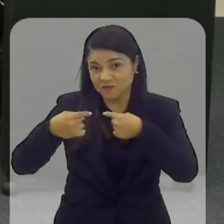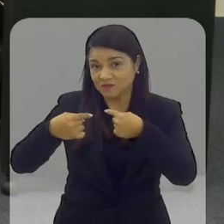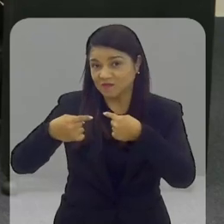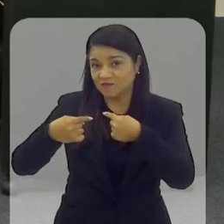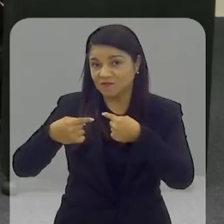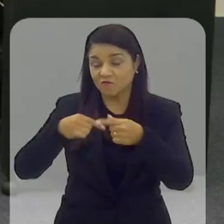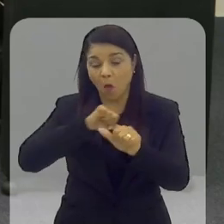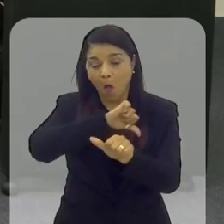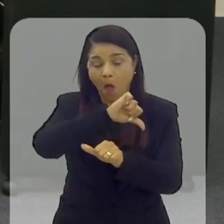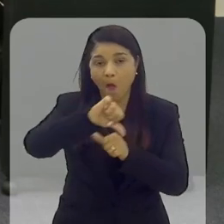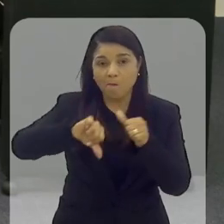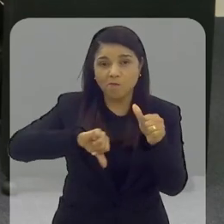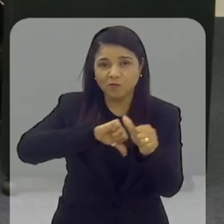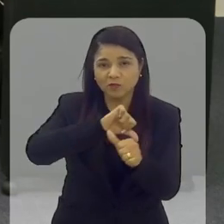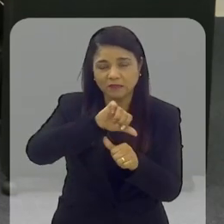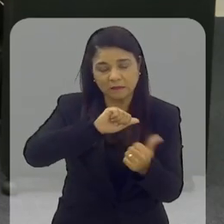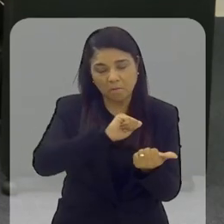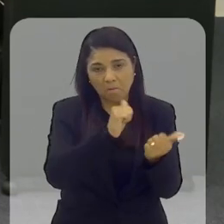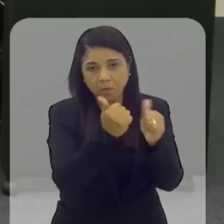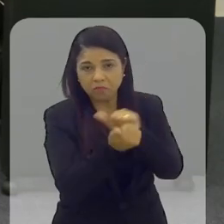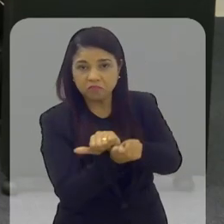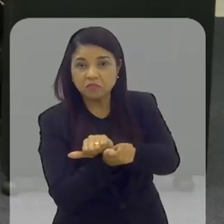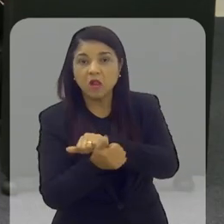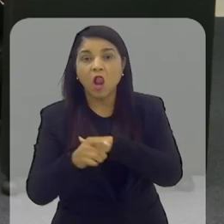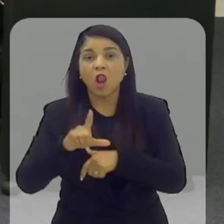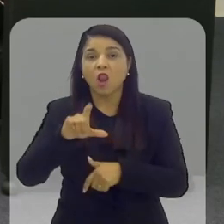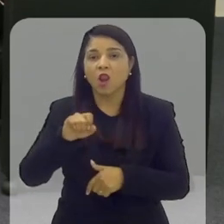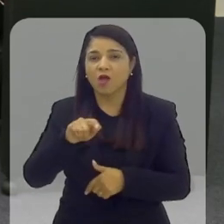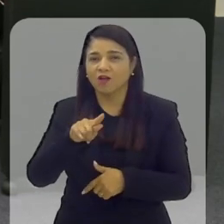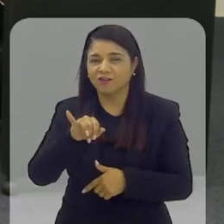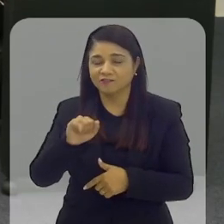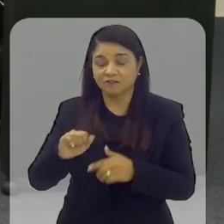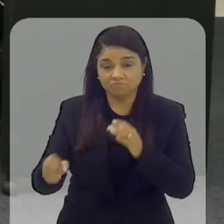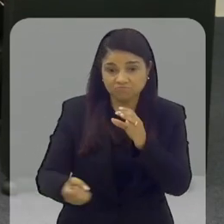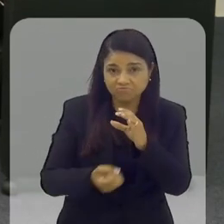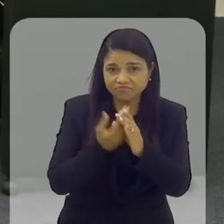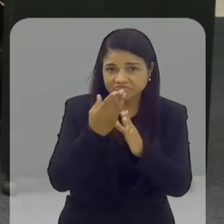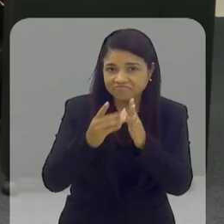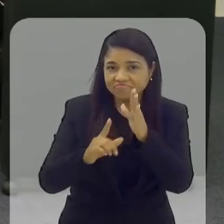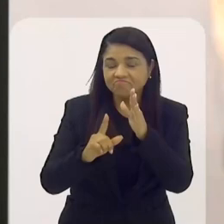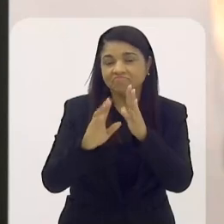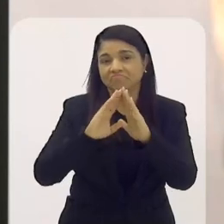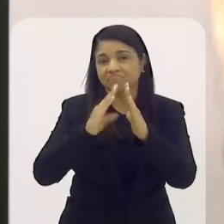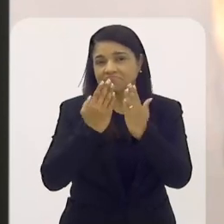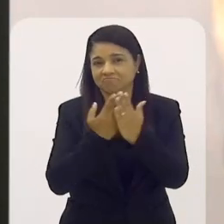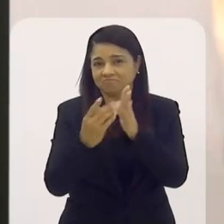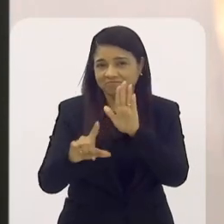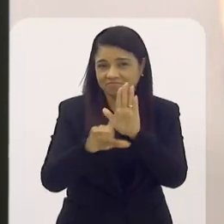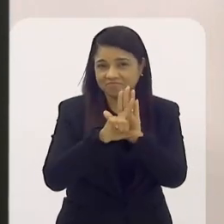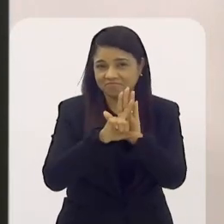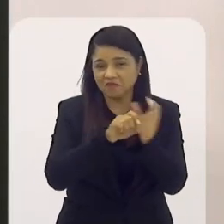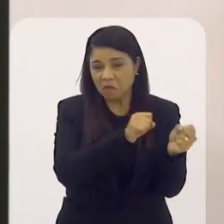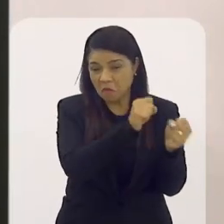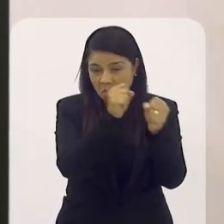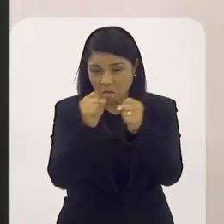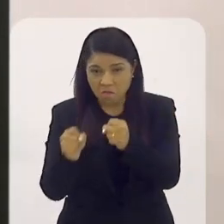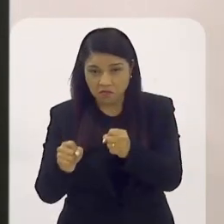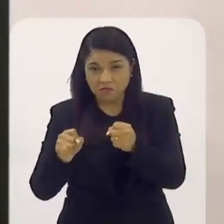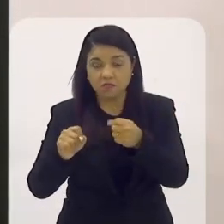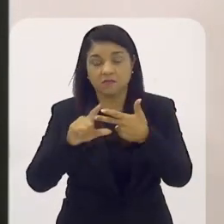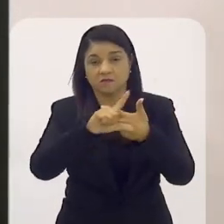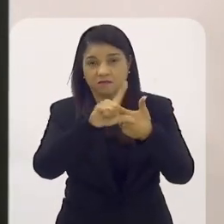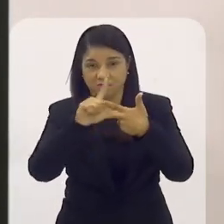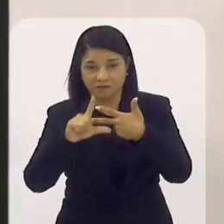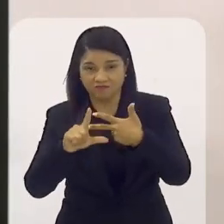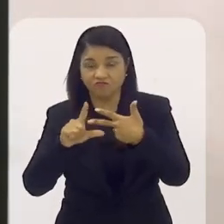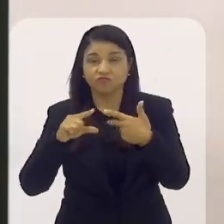desafios foram essa mudança de lógica, porque até então, até ser criada uma Escola do Legislativo, no Poder Legislativo do Estado